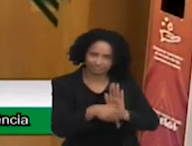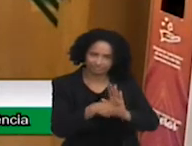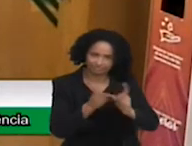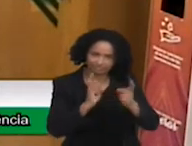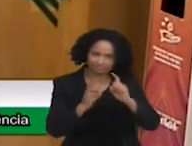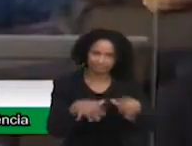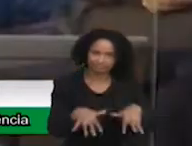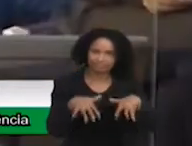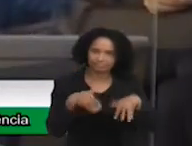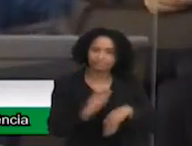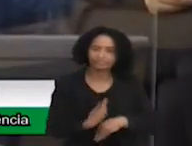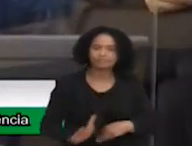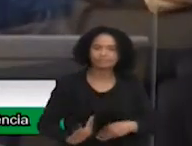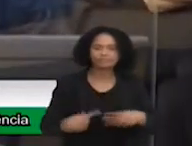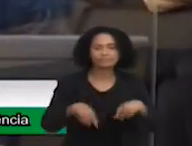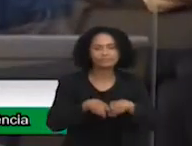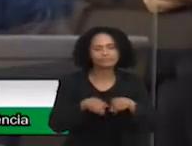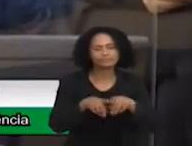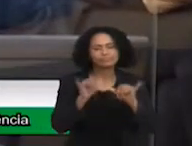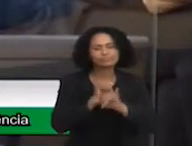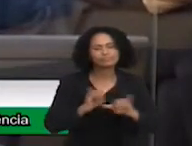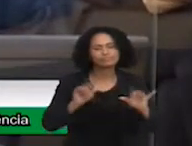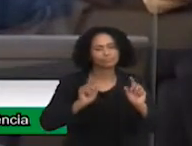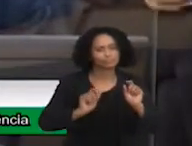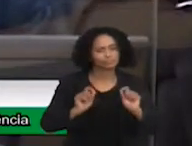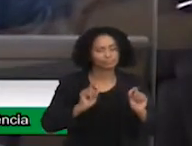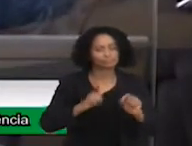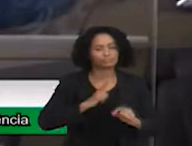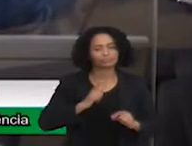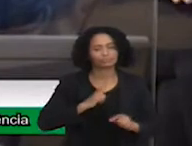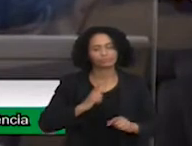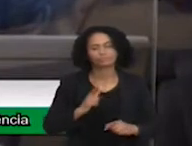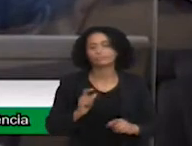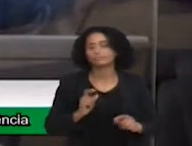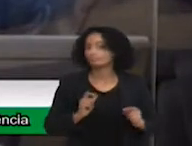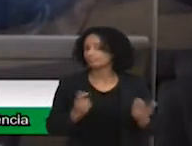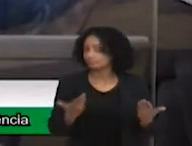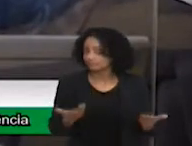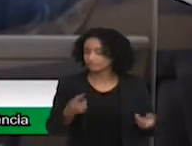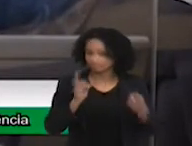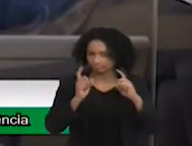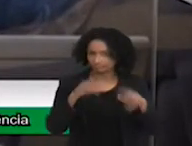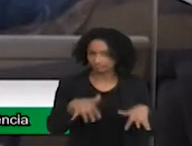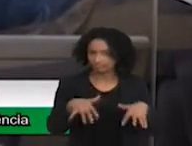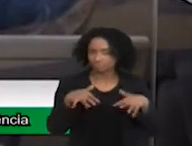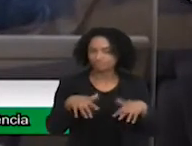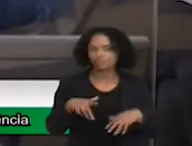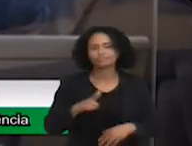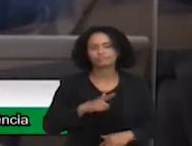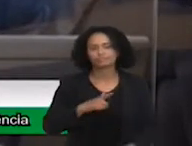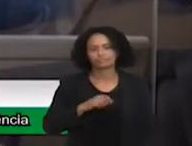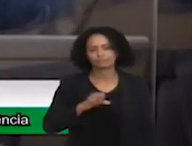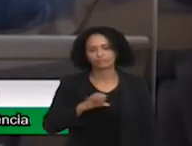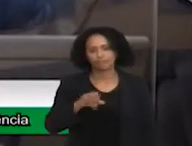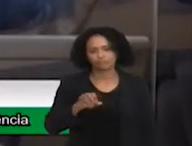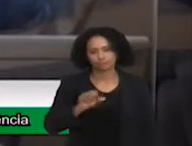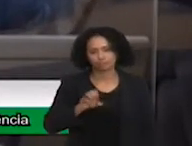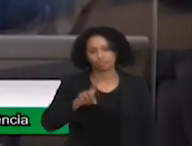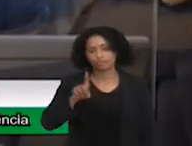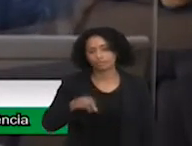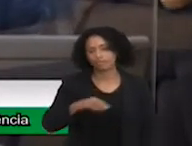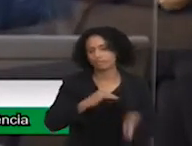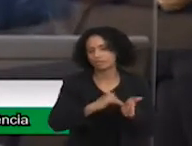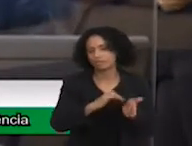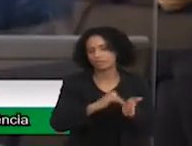aqui, presente a essa audiência, sou José Carlos Vido, secretário de